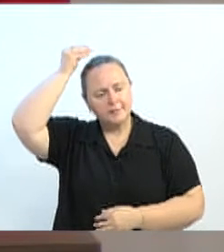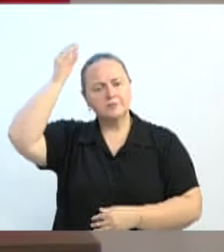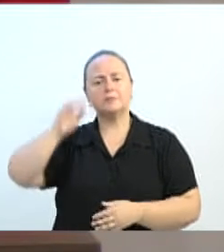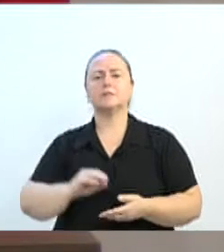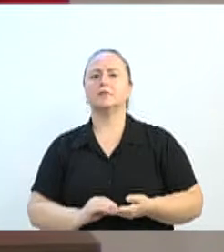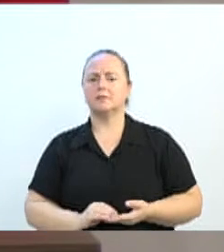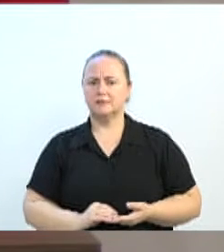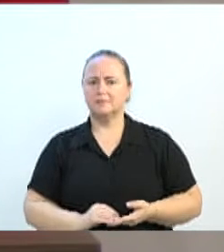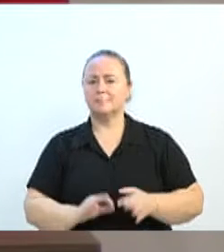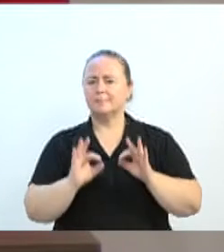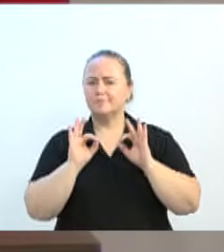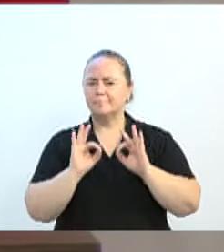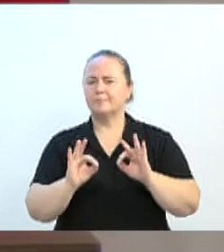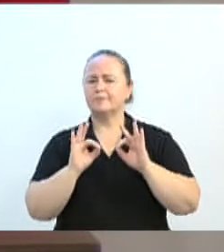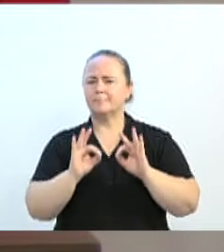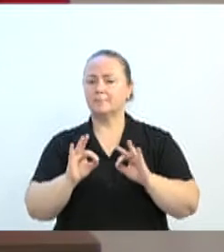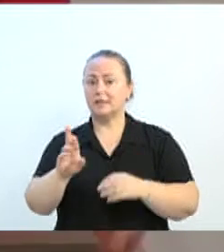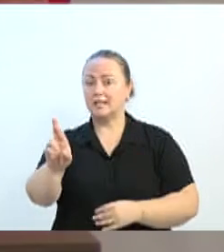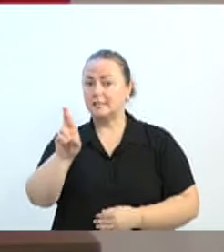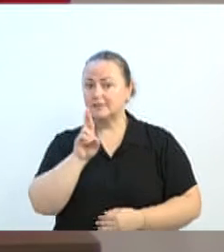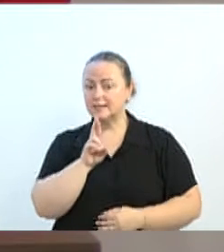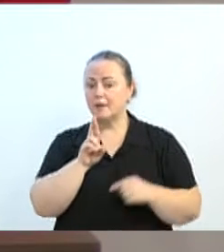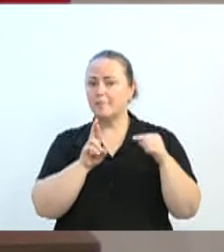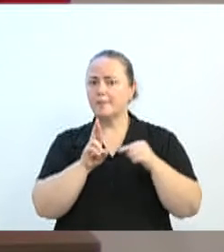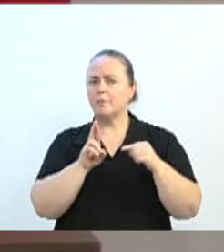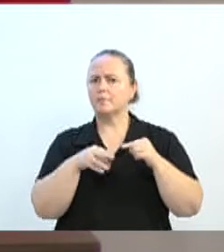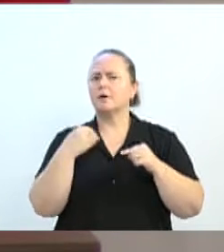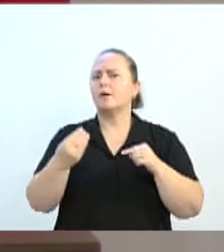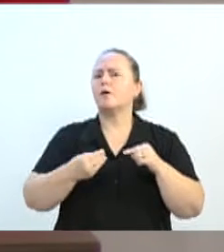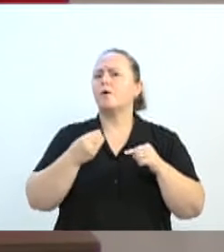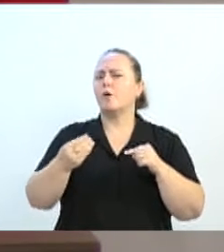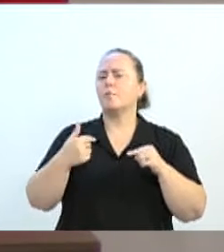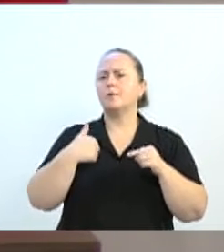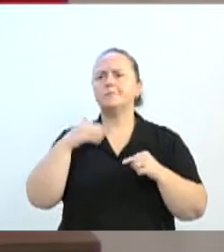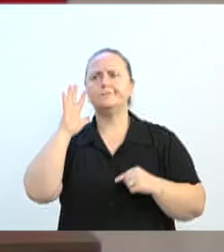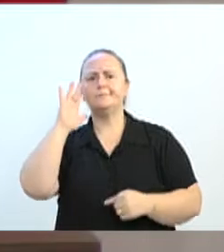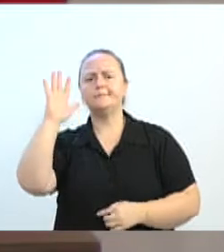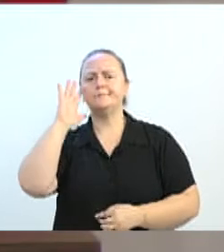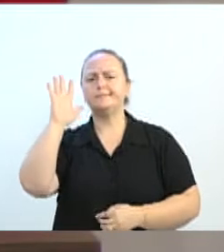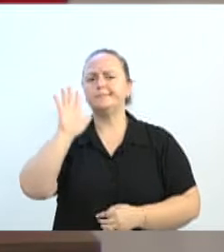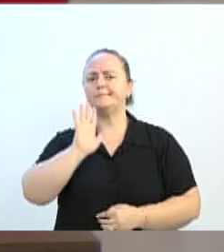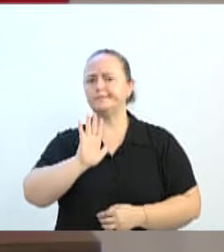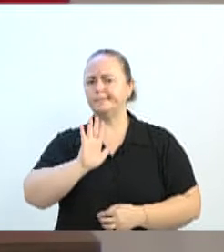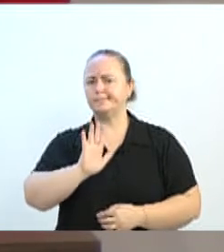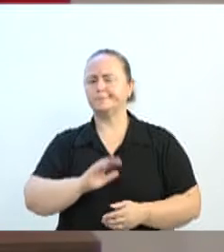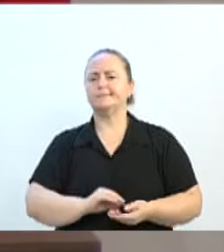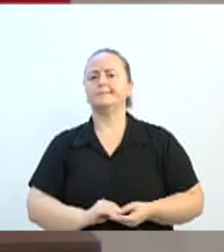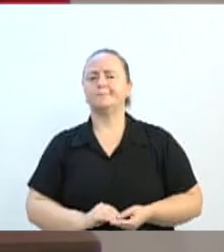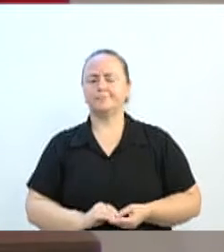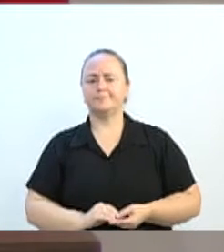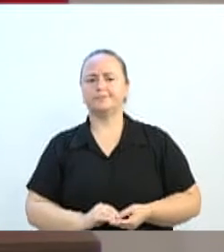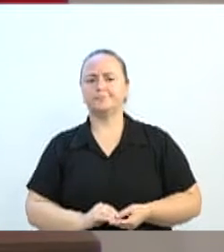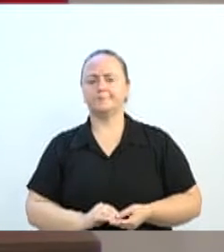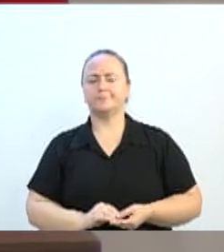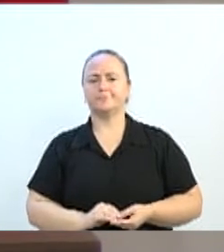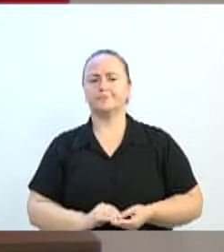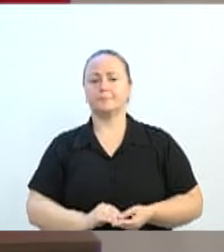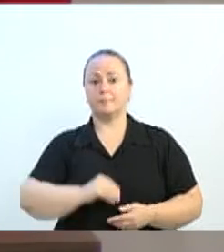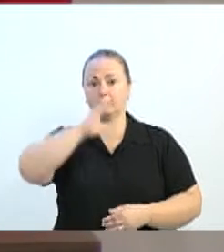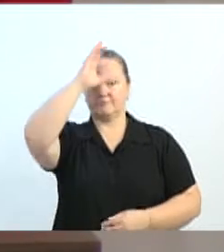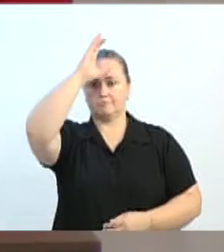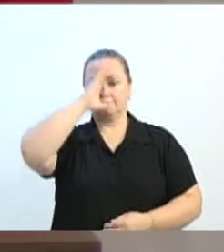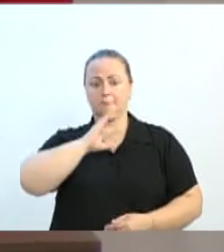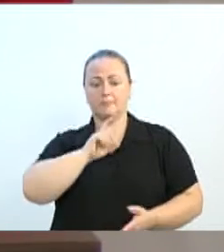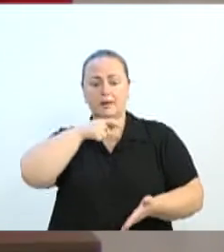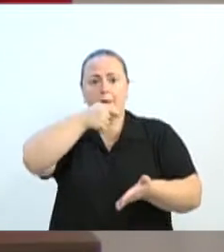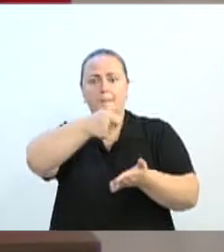que essa resposta deve vir na forma que eu imagino que deva ser. O cidadão paga a taxa de